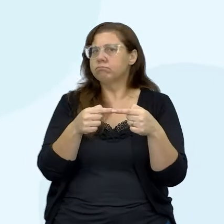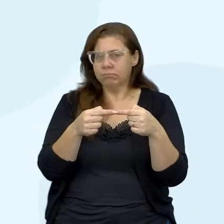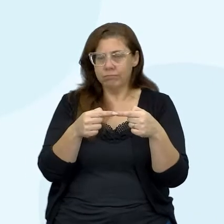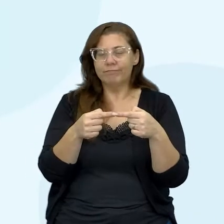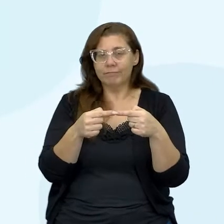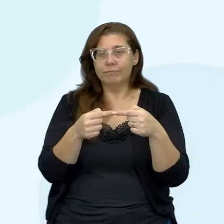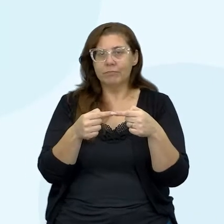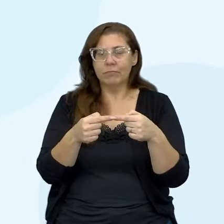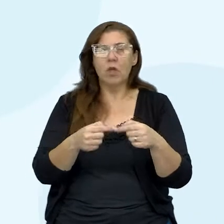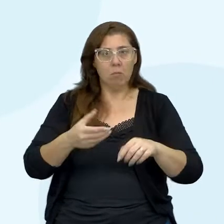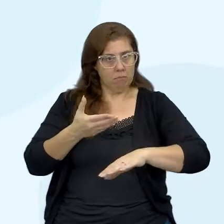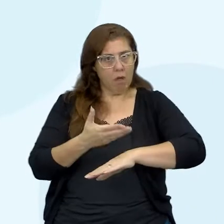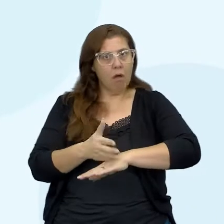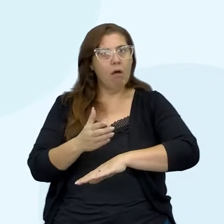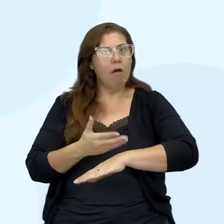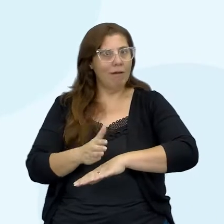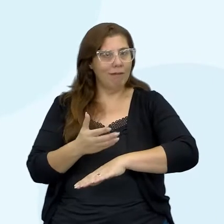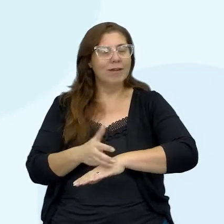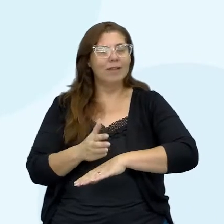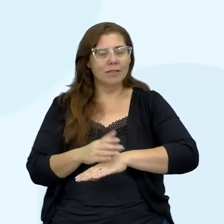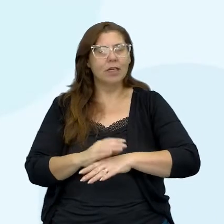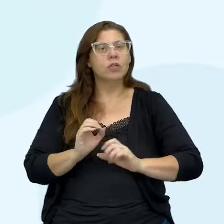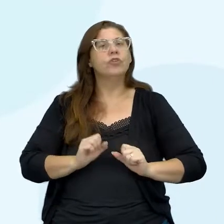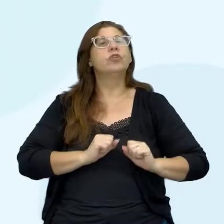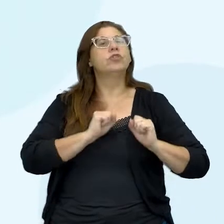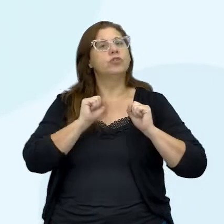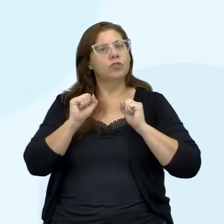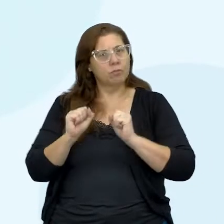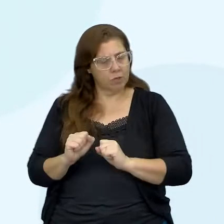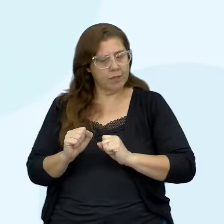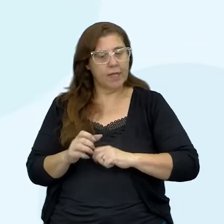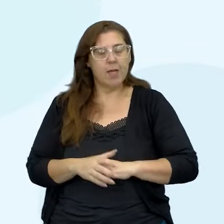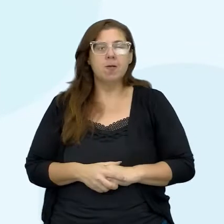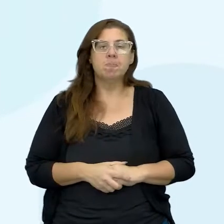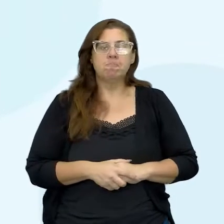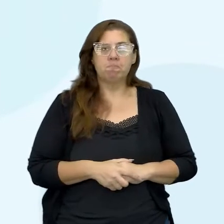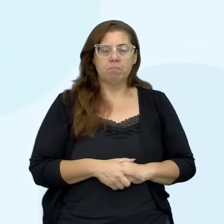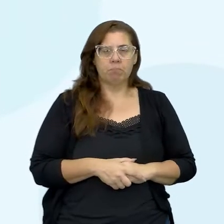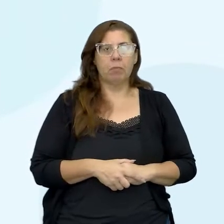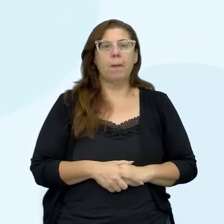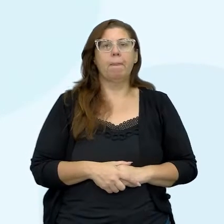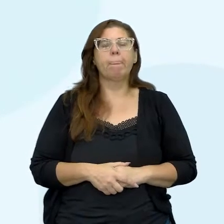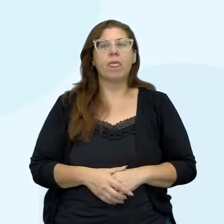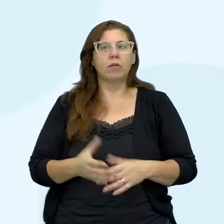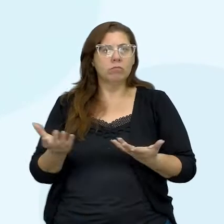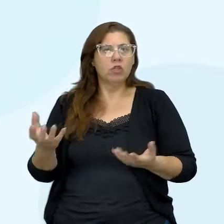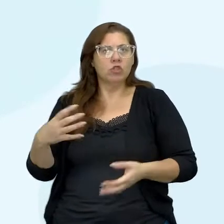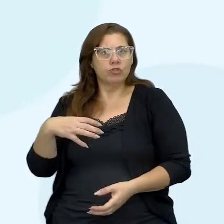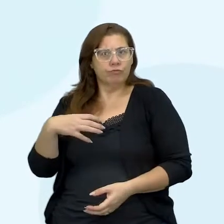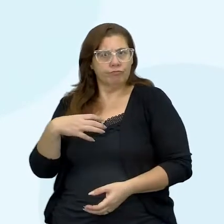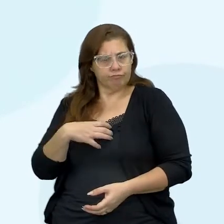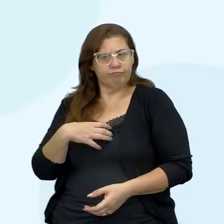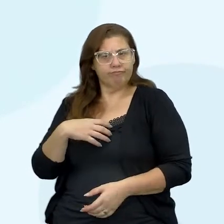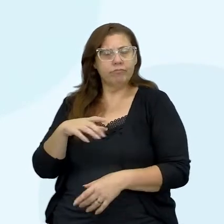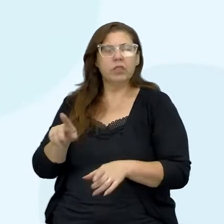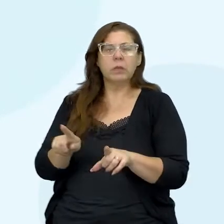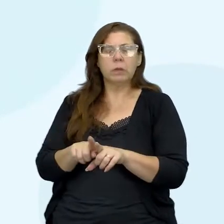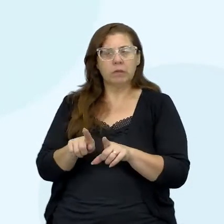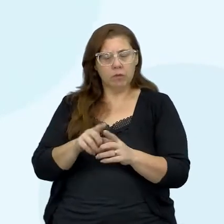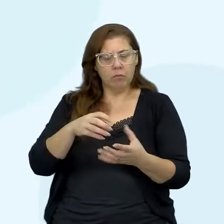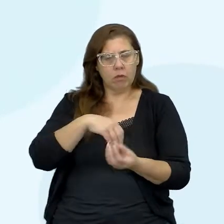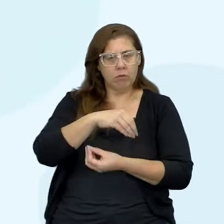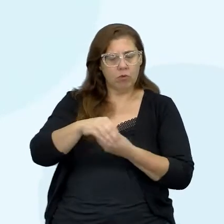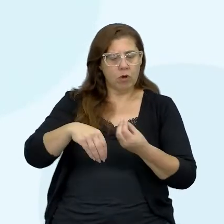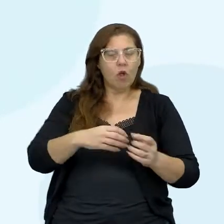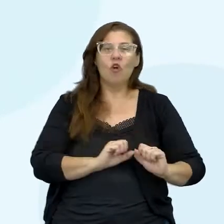com práticas de poder, práticas, né, de Estado, que tem a ver